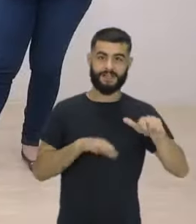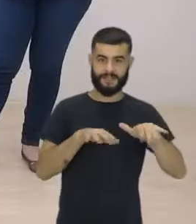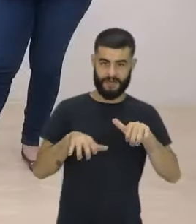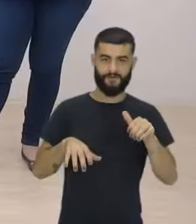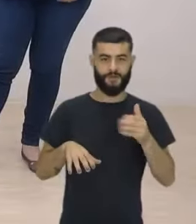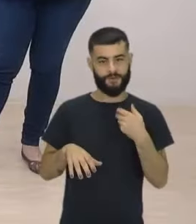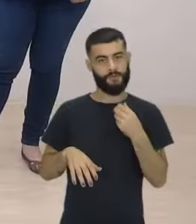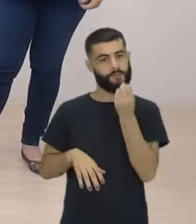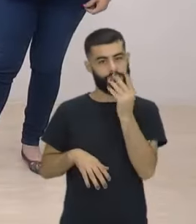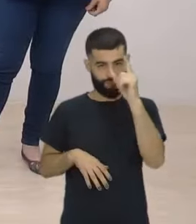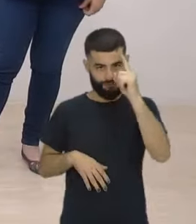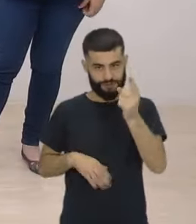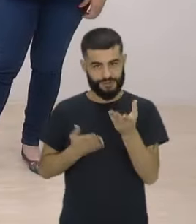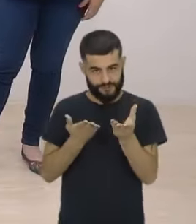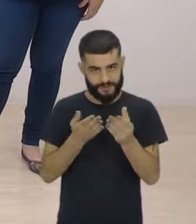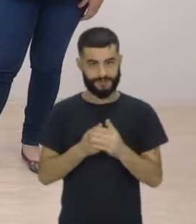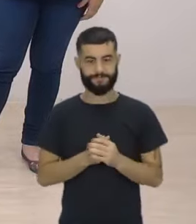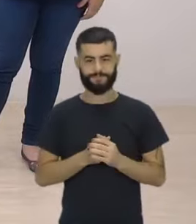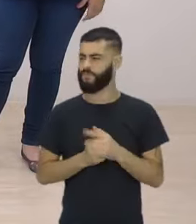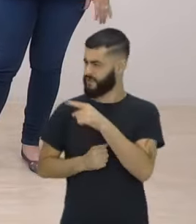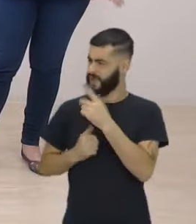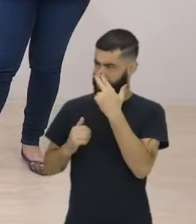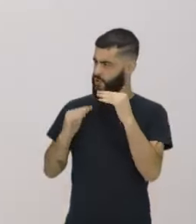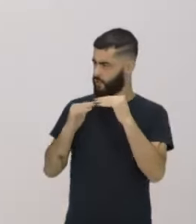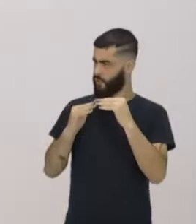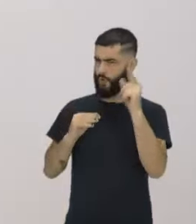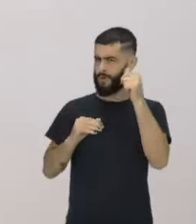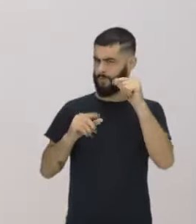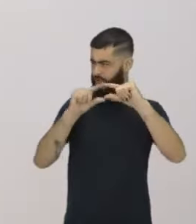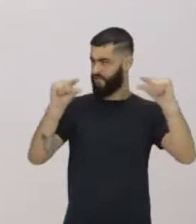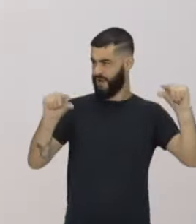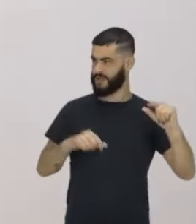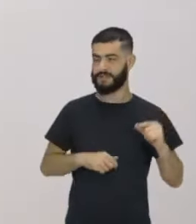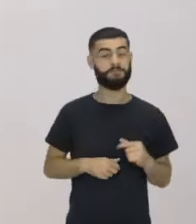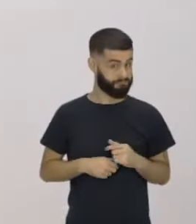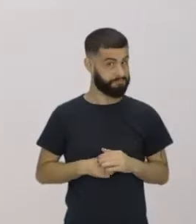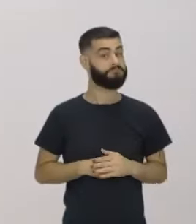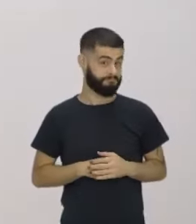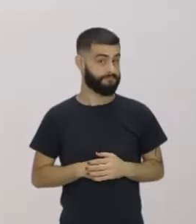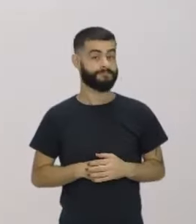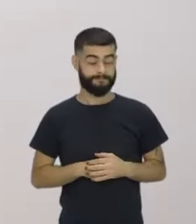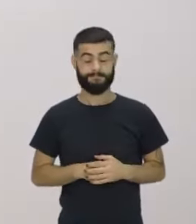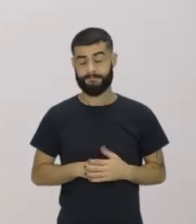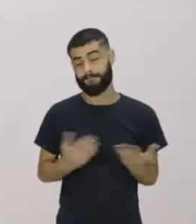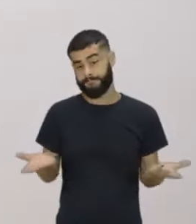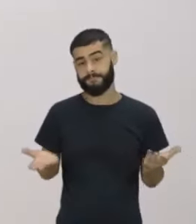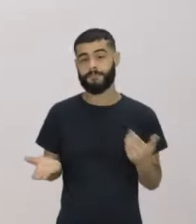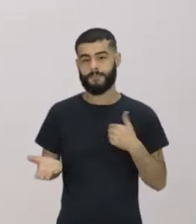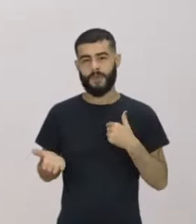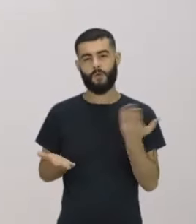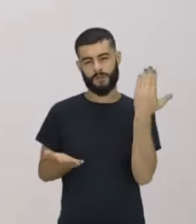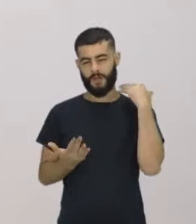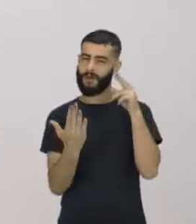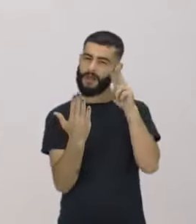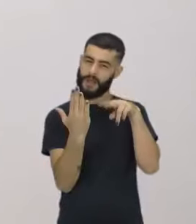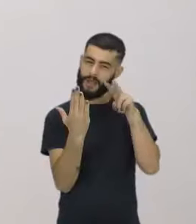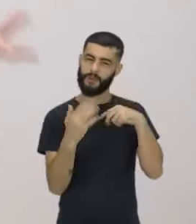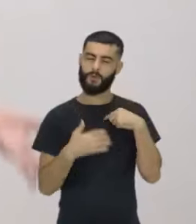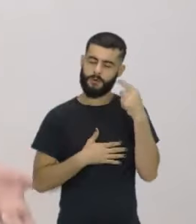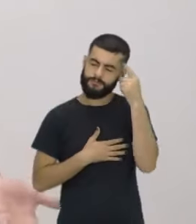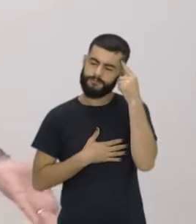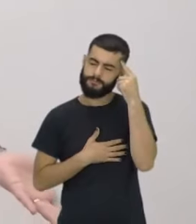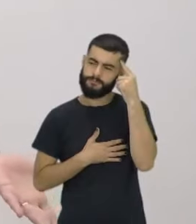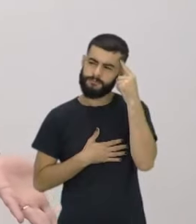Juliana, acha que a Coralina tem razão? Total. Mas assim, quando eu li, quando eu estava naquele momento de leitura, pensei o seguinte,